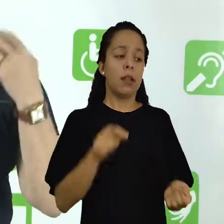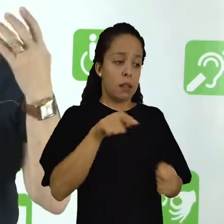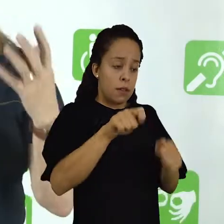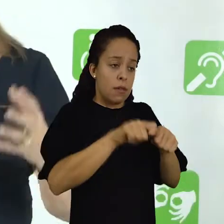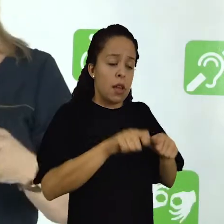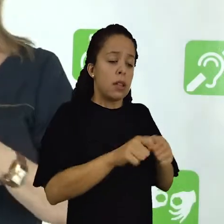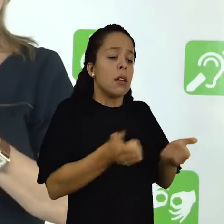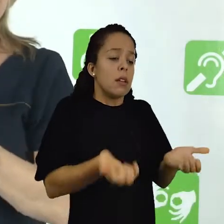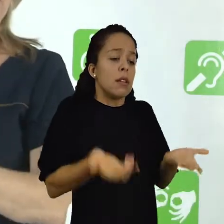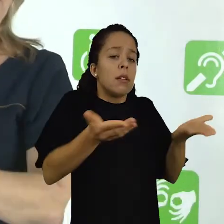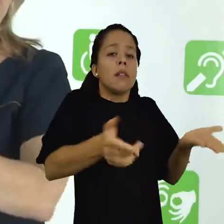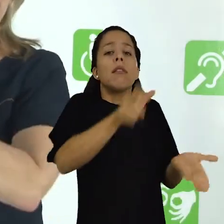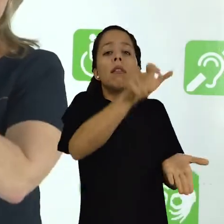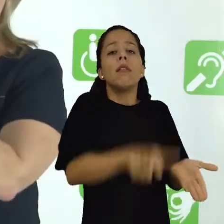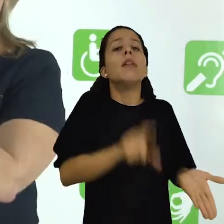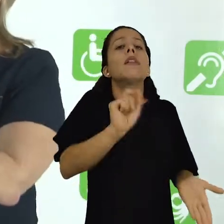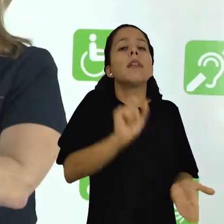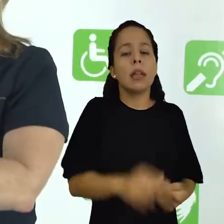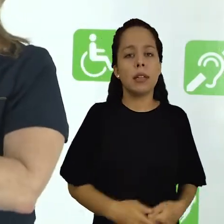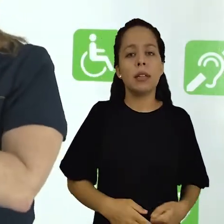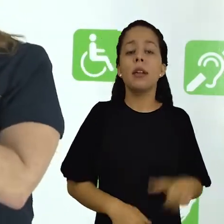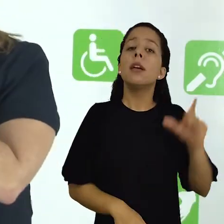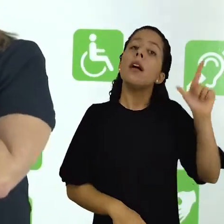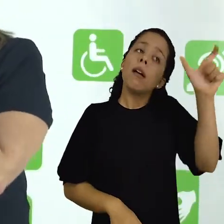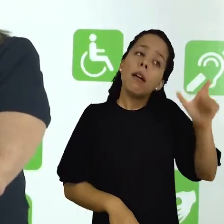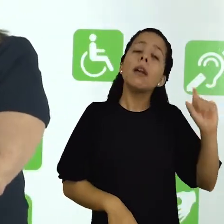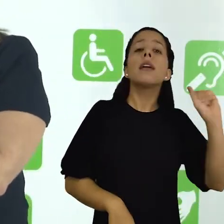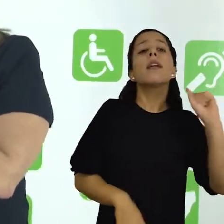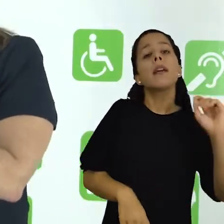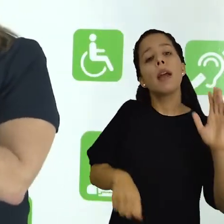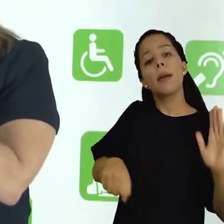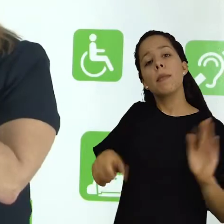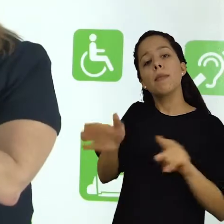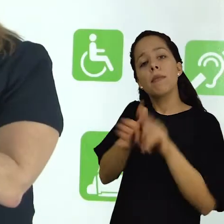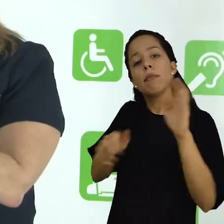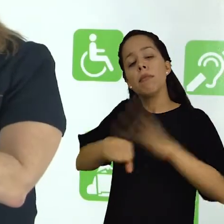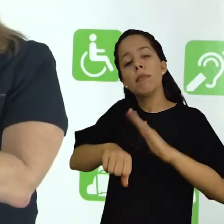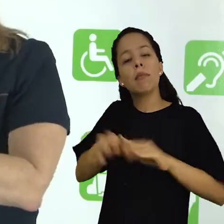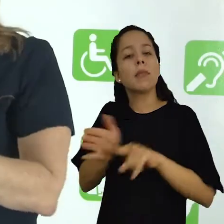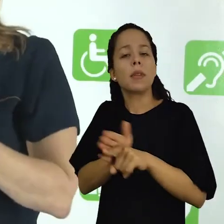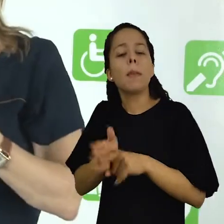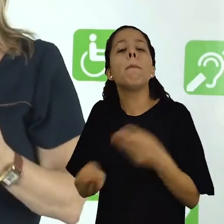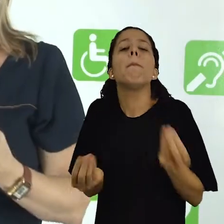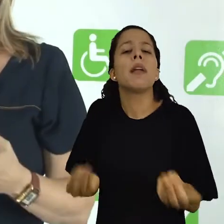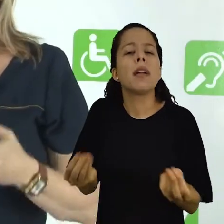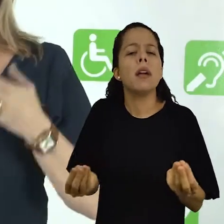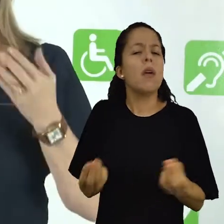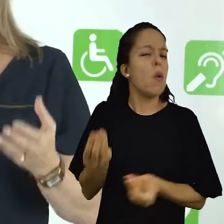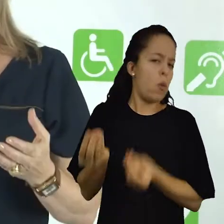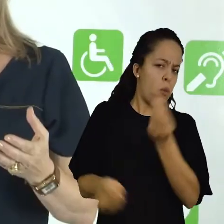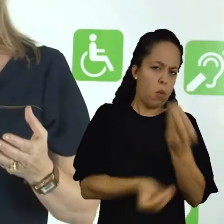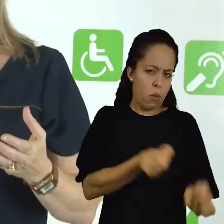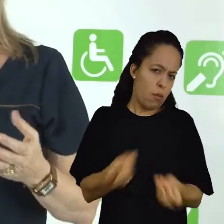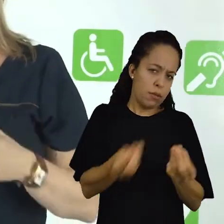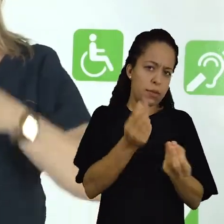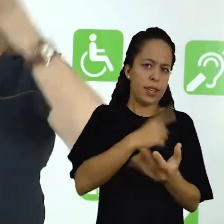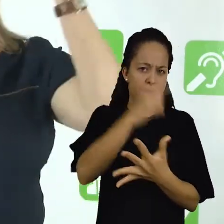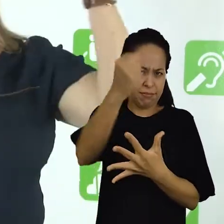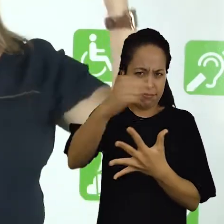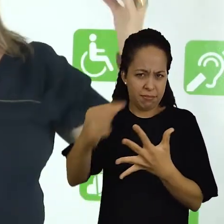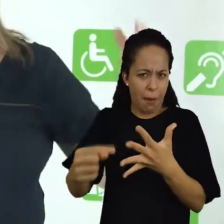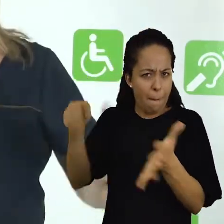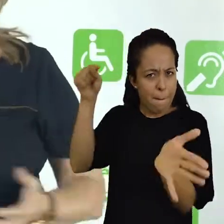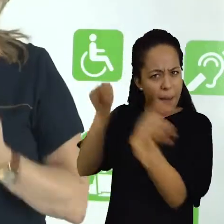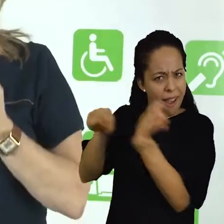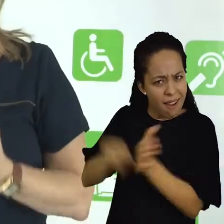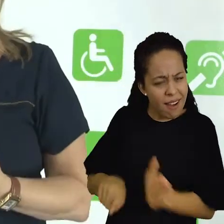Por quem foi feito, por quem foi pesquisado, para quê, com o quê, como, o que eu